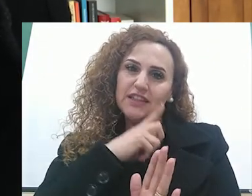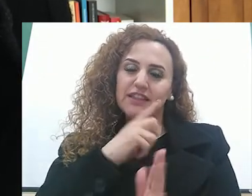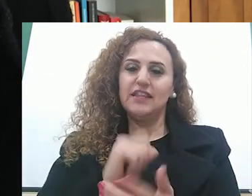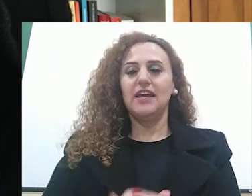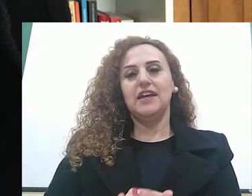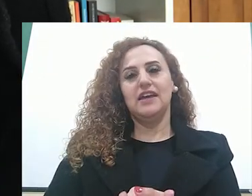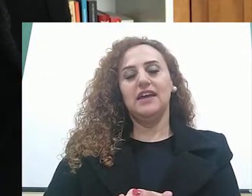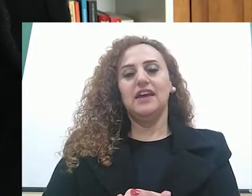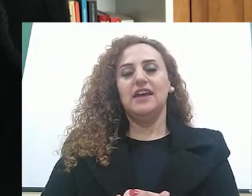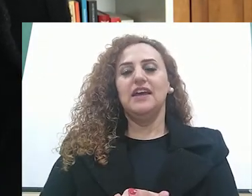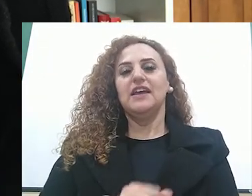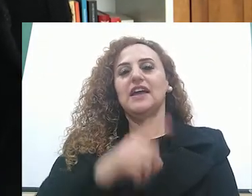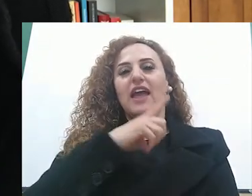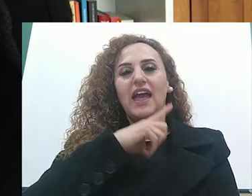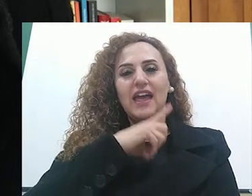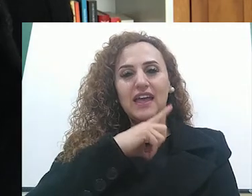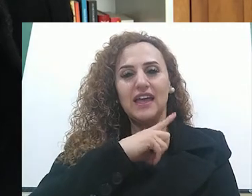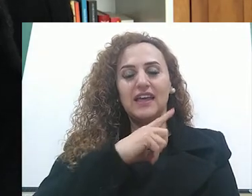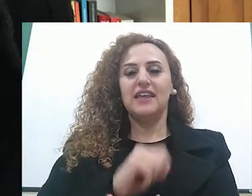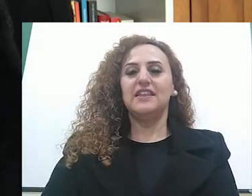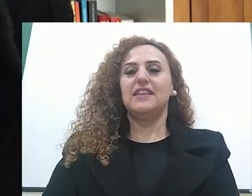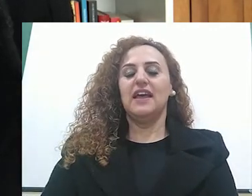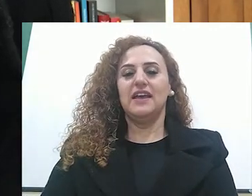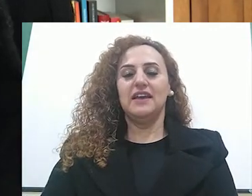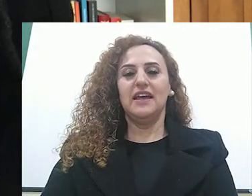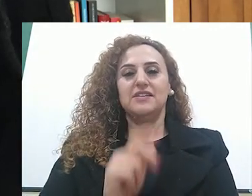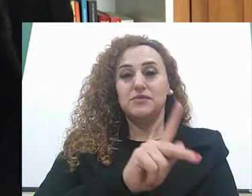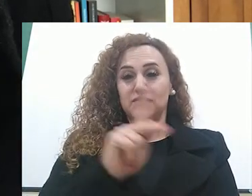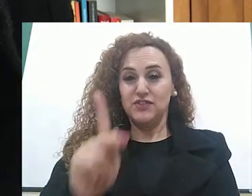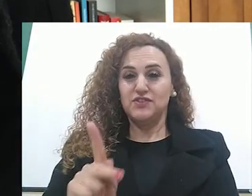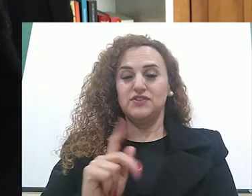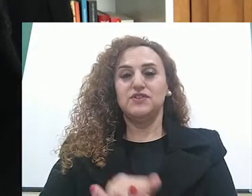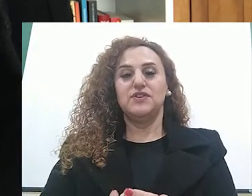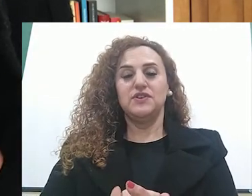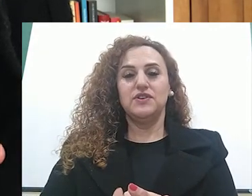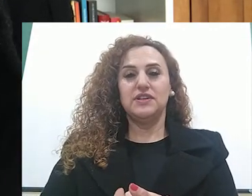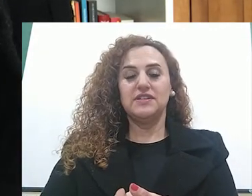massivamente o cargo de professoras nas escolas brasileiras,